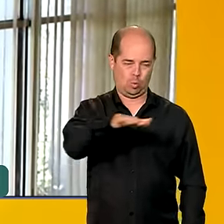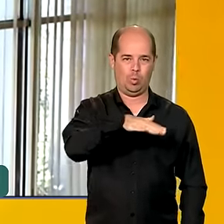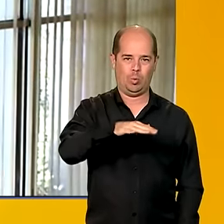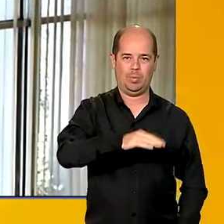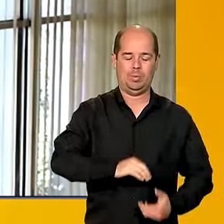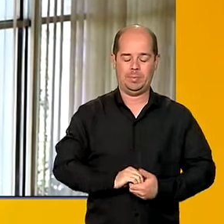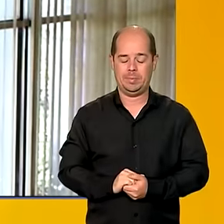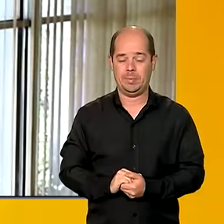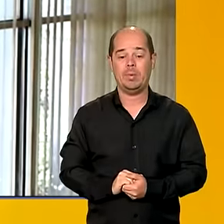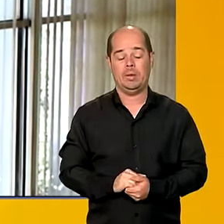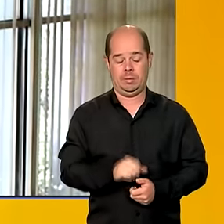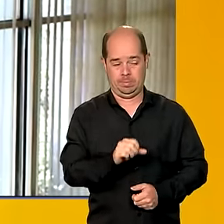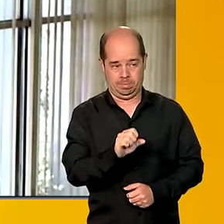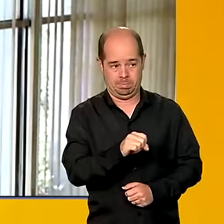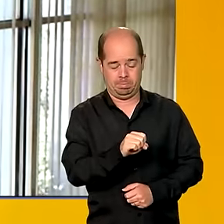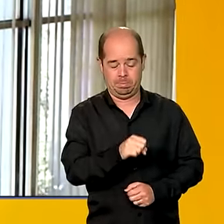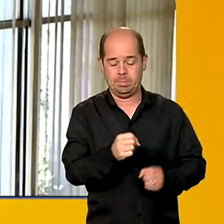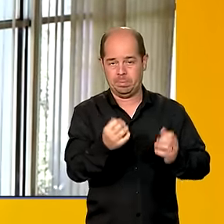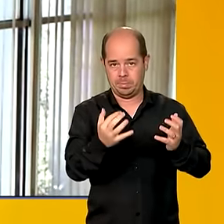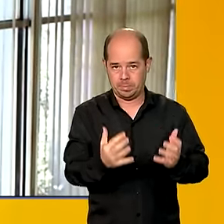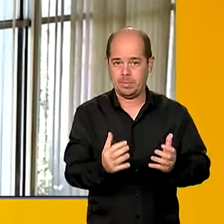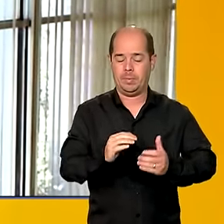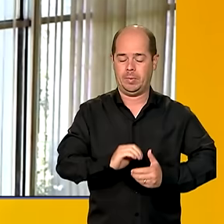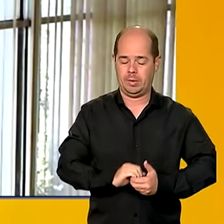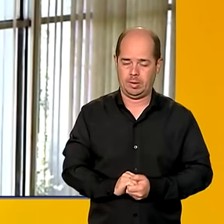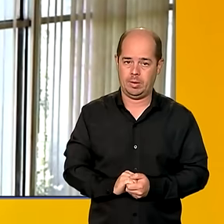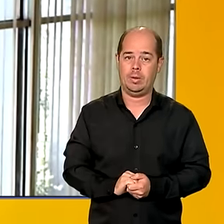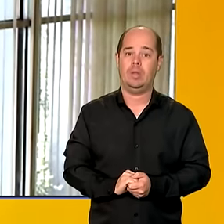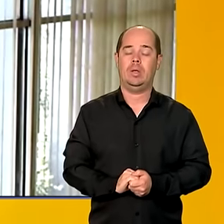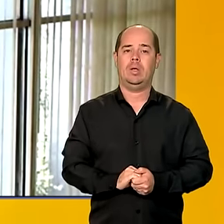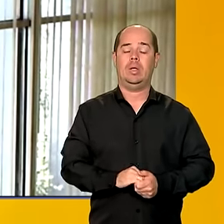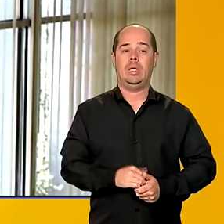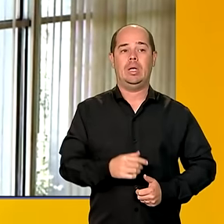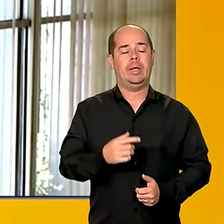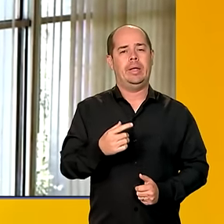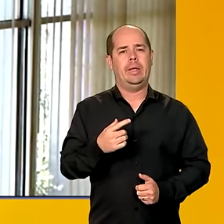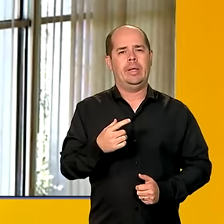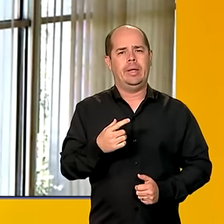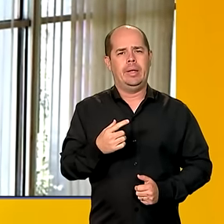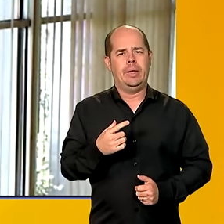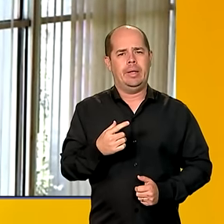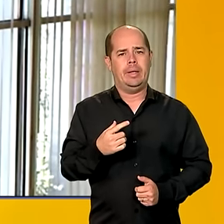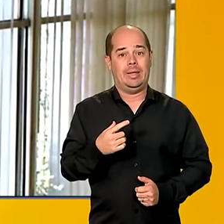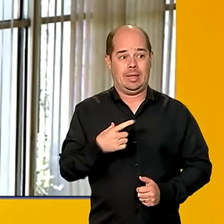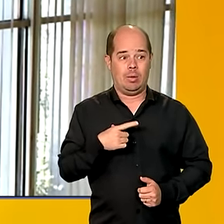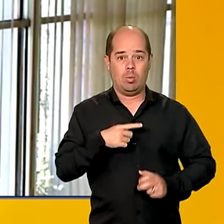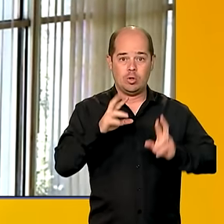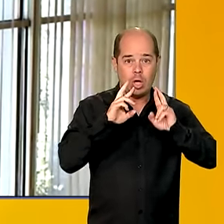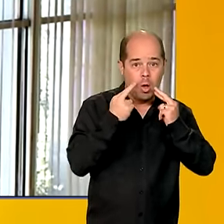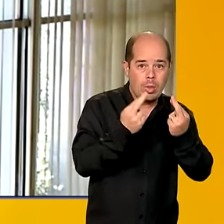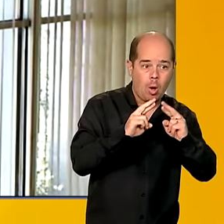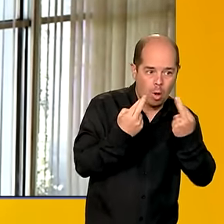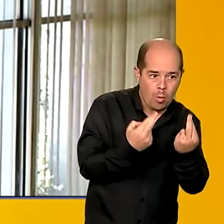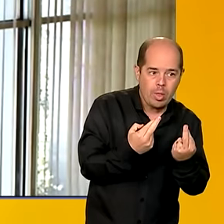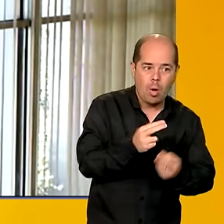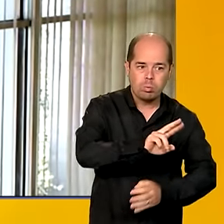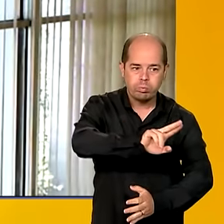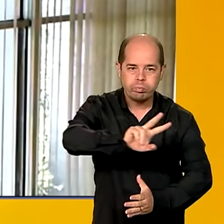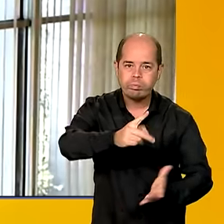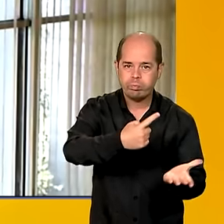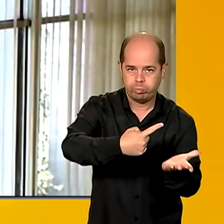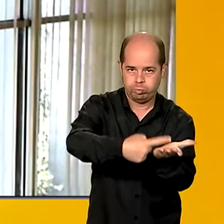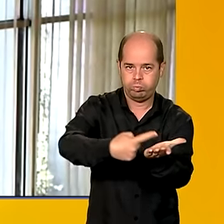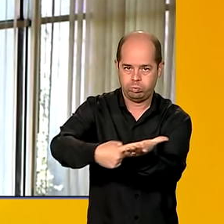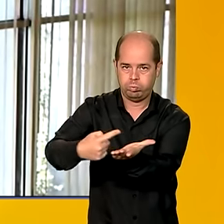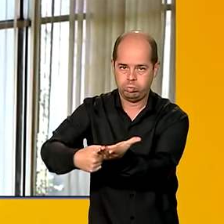Senacom, que envolve as relações de consumo, nós temos uma série de reuniões que já foram marcadas e inclusive realizadas.